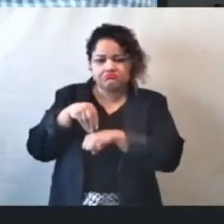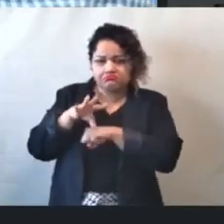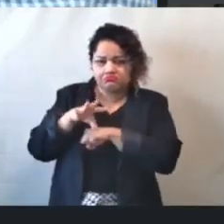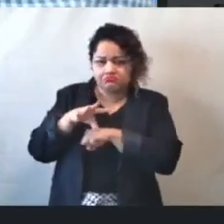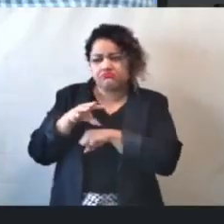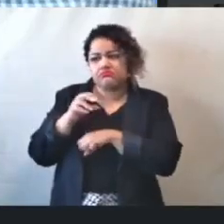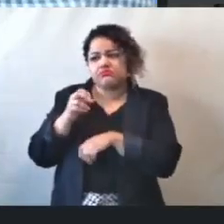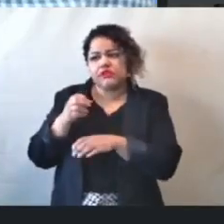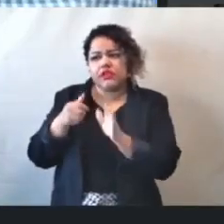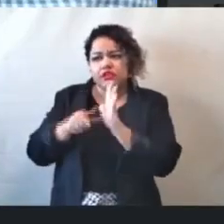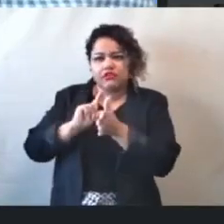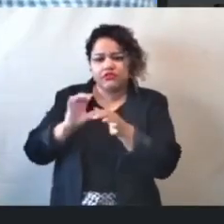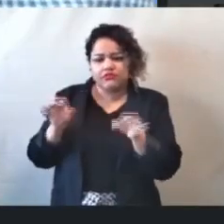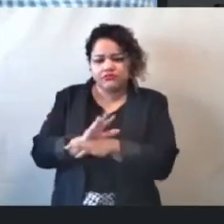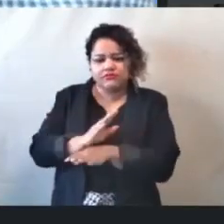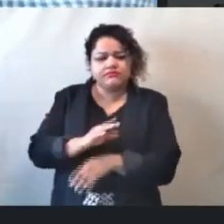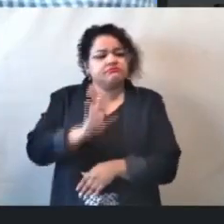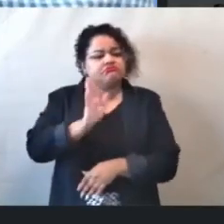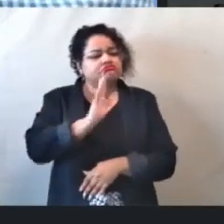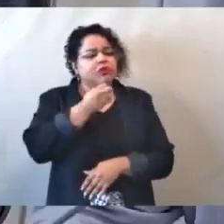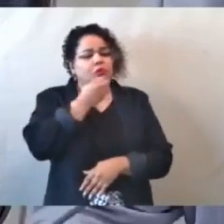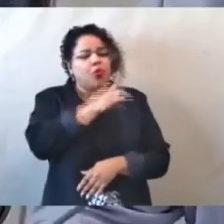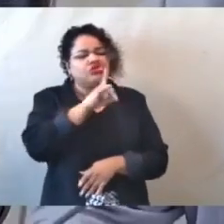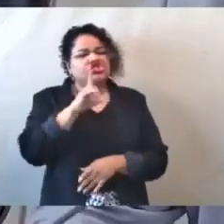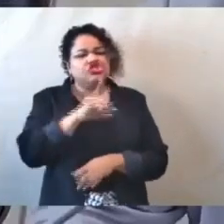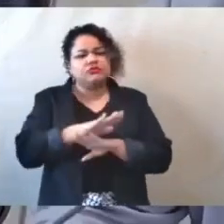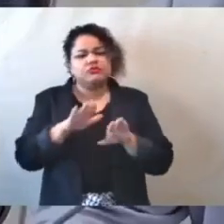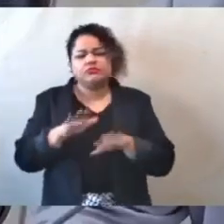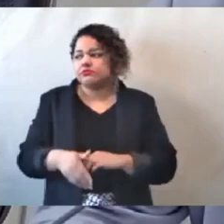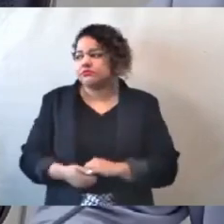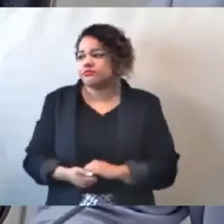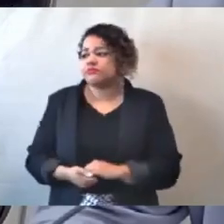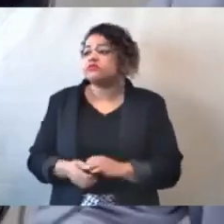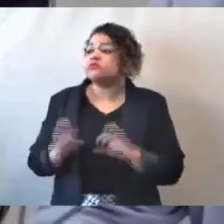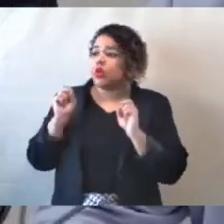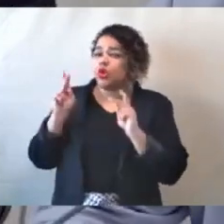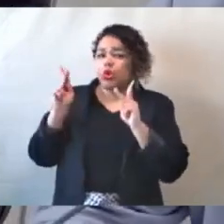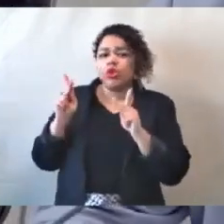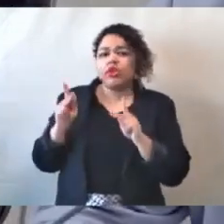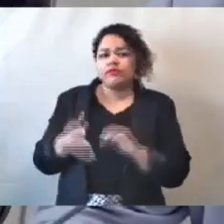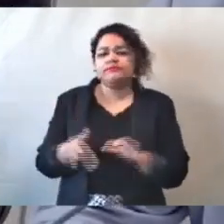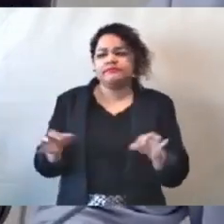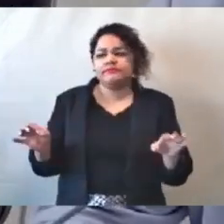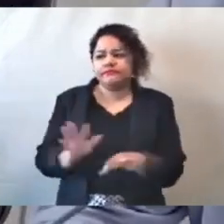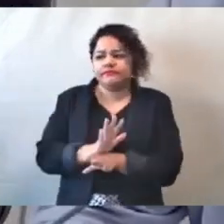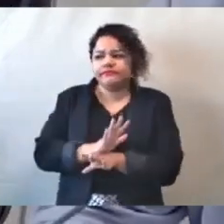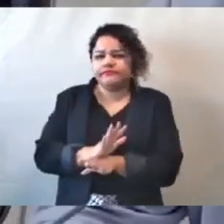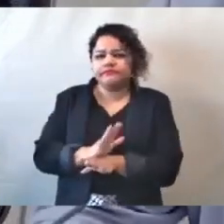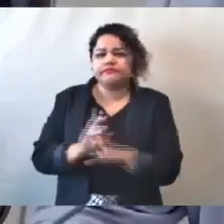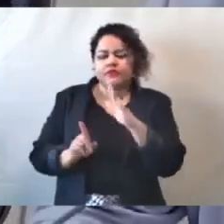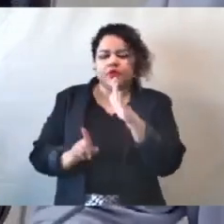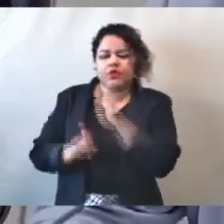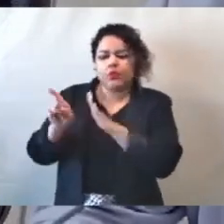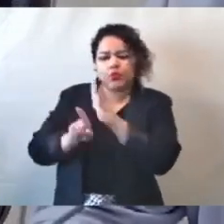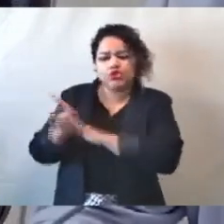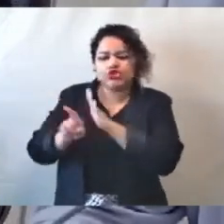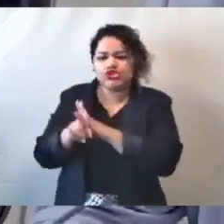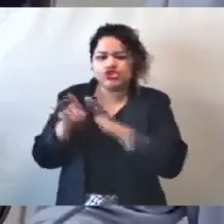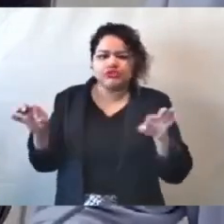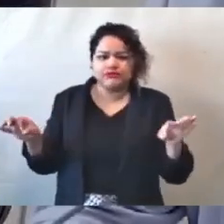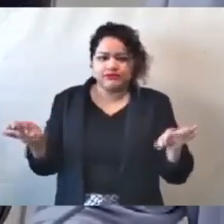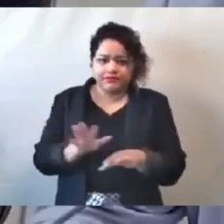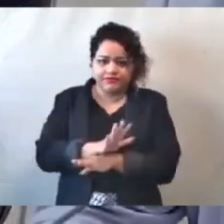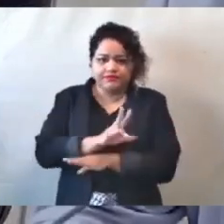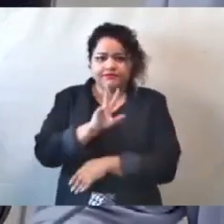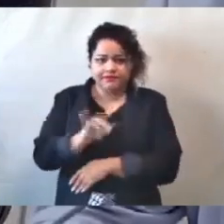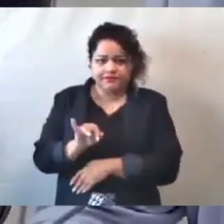Apenas desejar um bom dia a todos. Perfeito. Então, fica encerrada esta oitiva. E como a